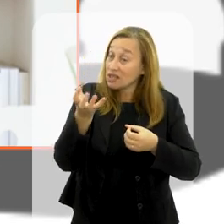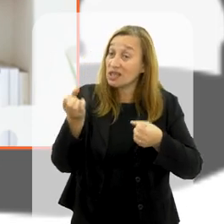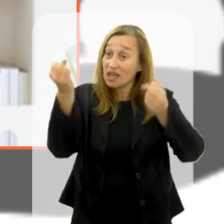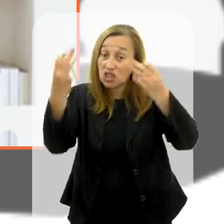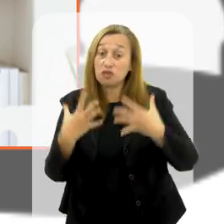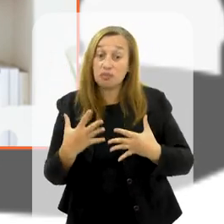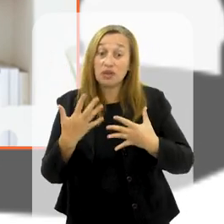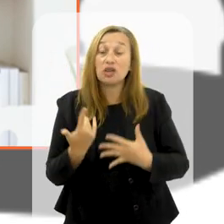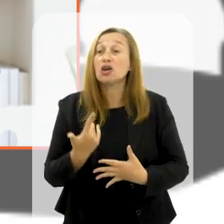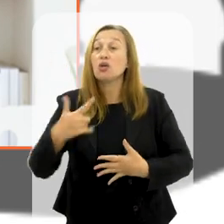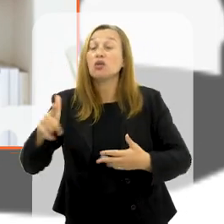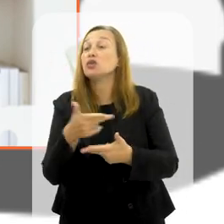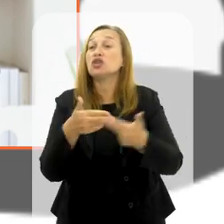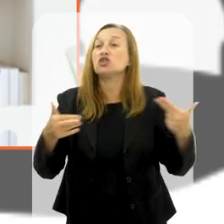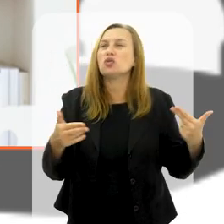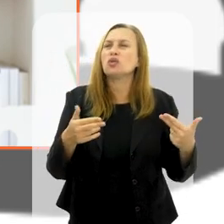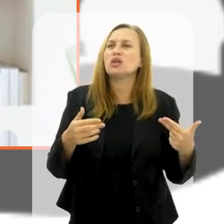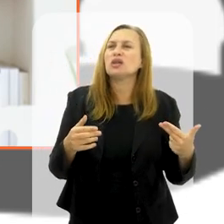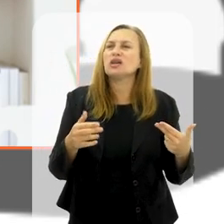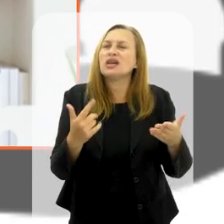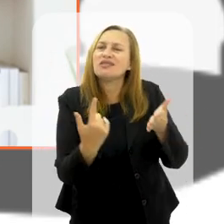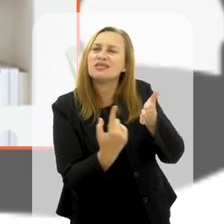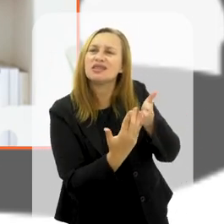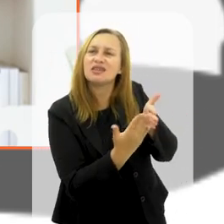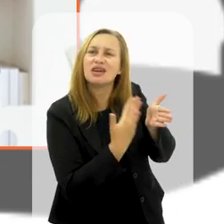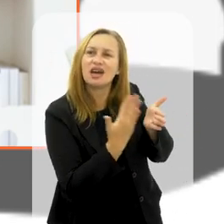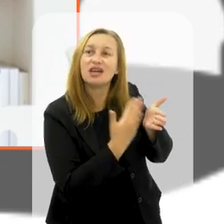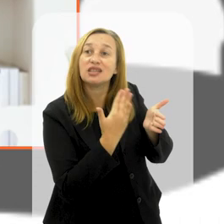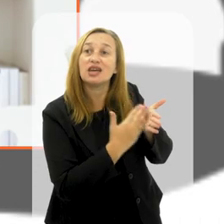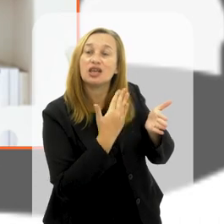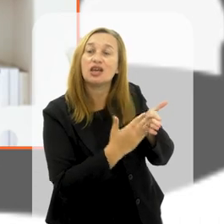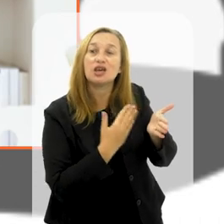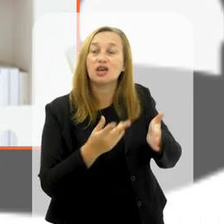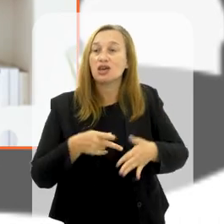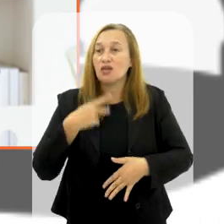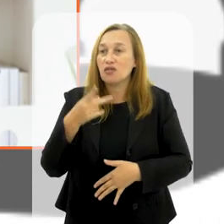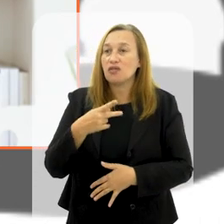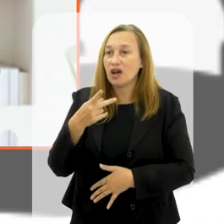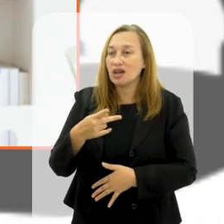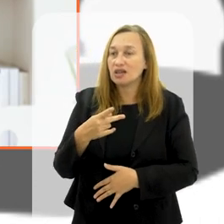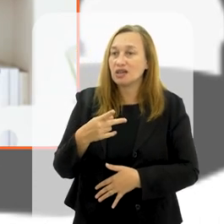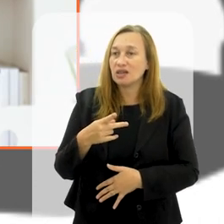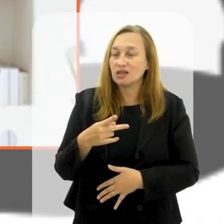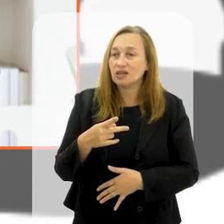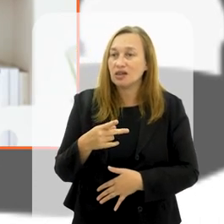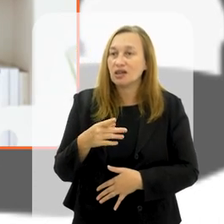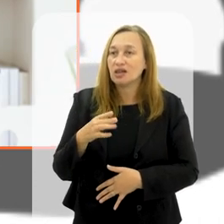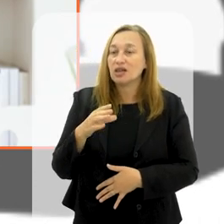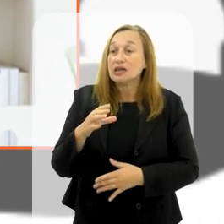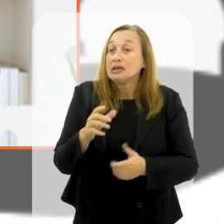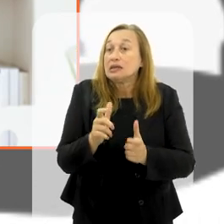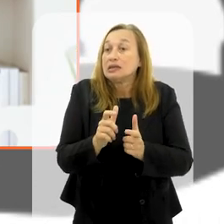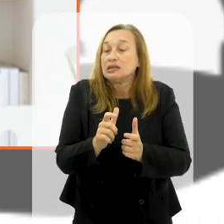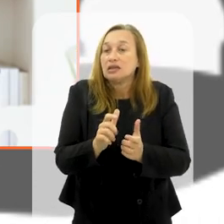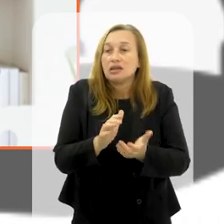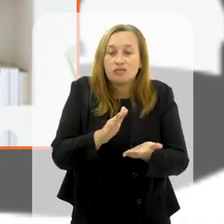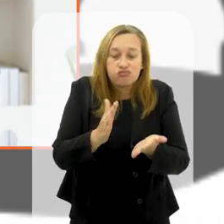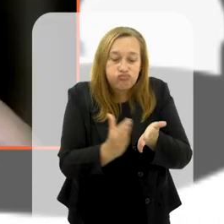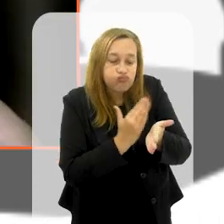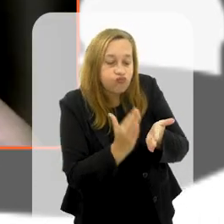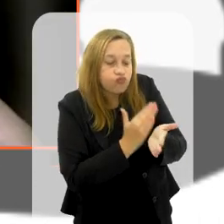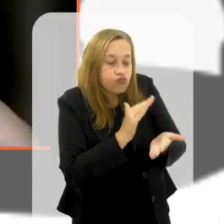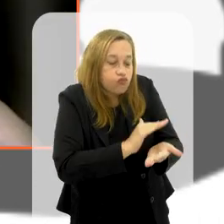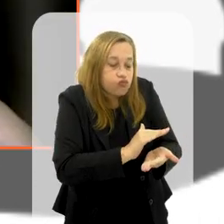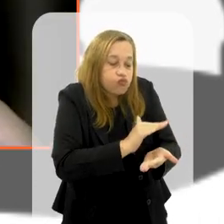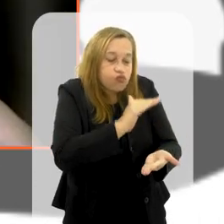explique para o nosso espectador, dentre tantas outras coisas, esse caderno, que eu ouso chamar de enciclopédia, porque